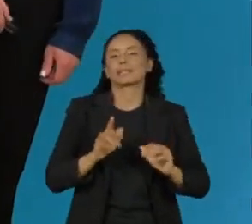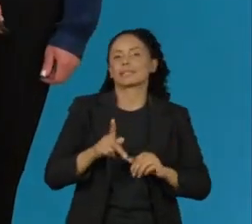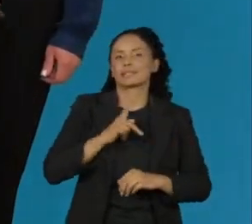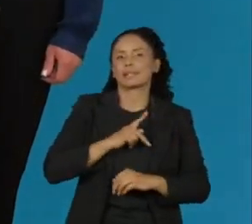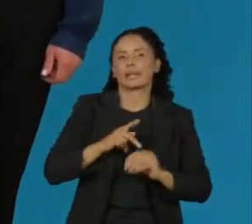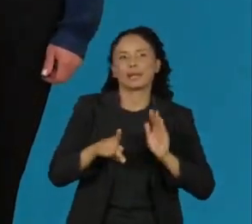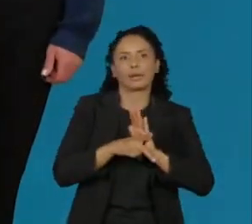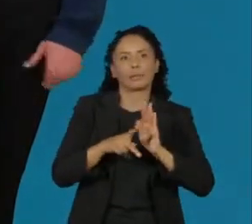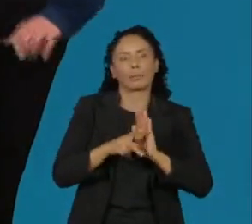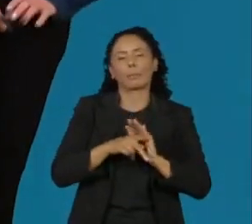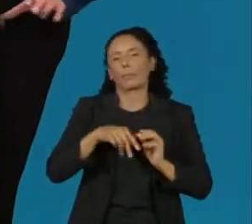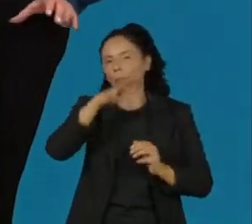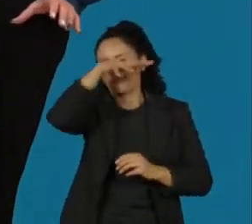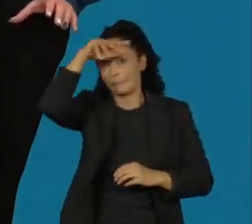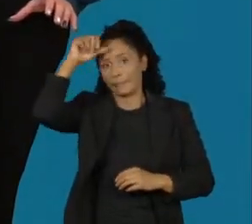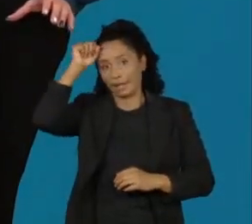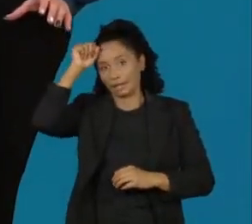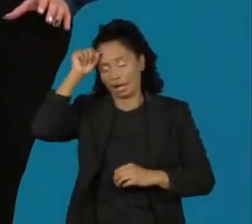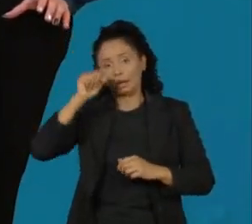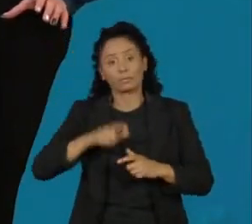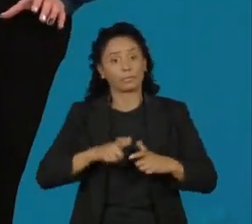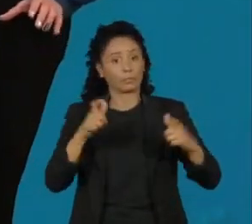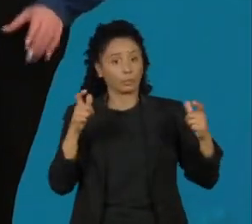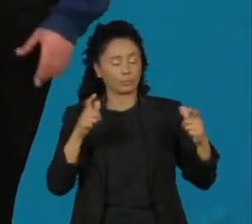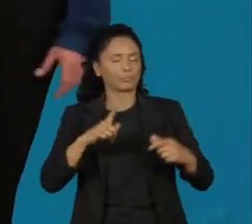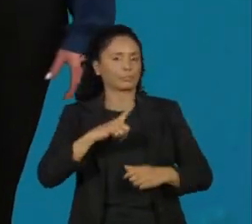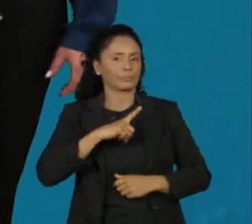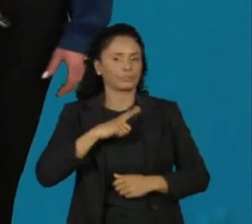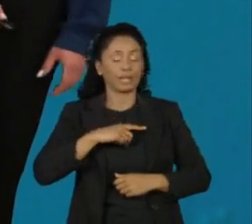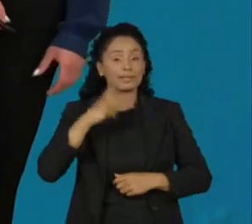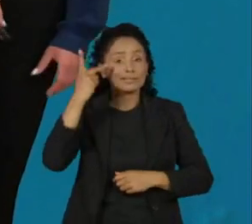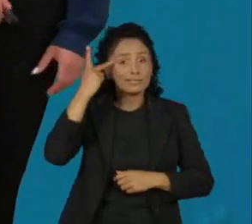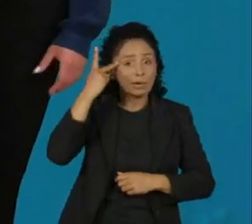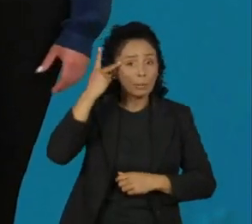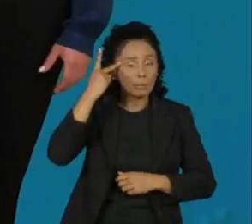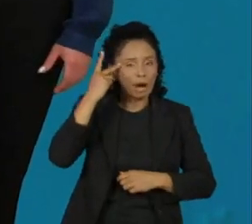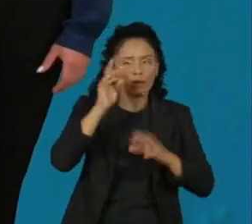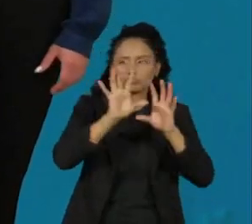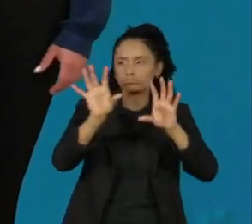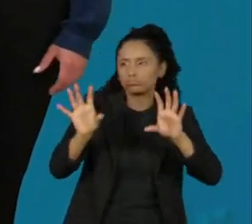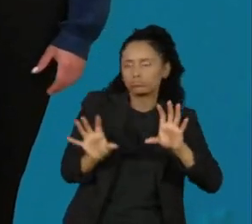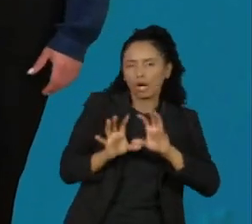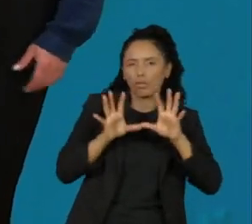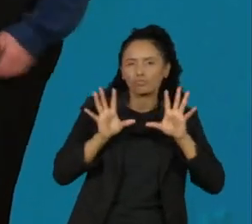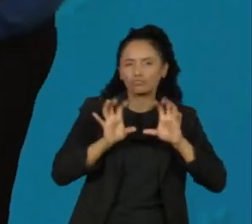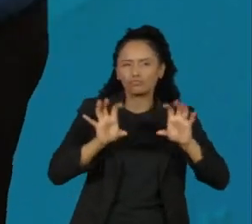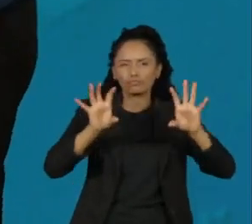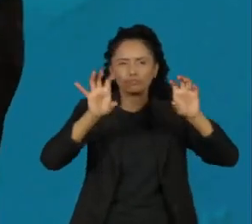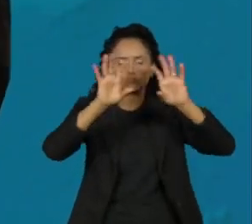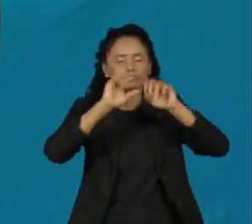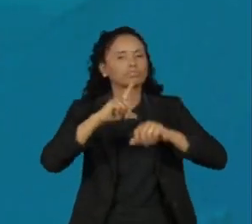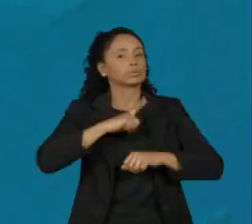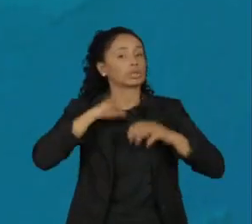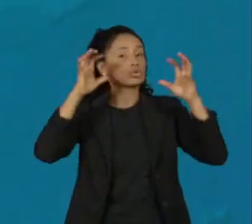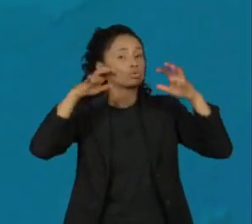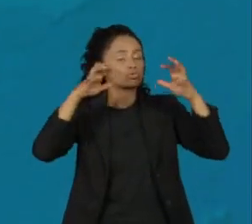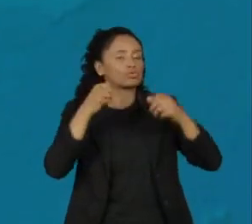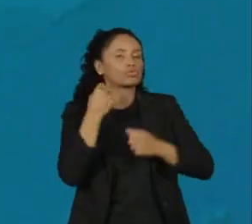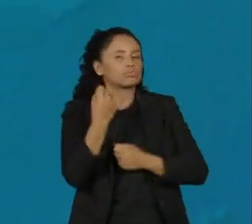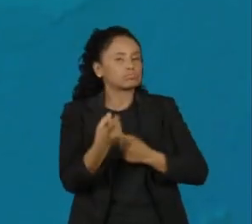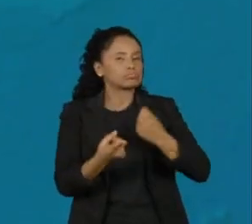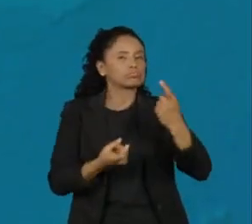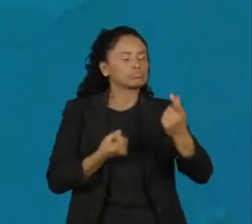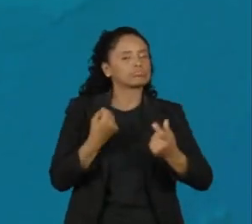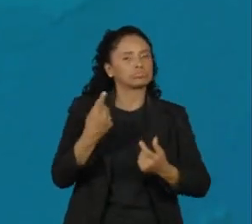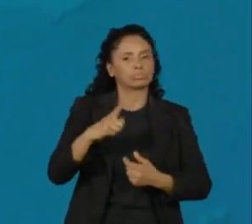também na capital Manaus. A maior parte do estado de São Paulo ainda continua com muita nebulosidade, com chuva que acontece em vários momentos,